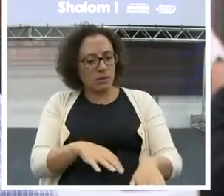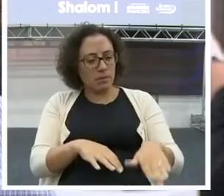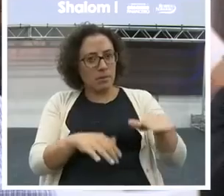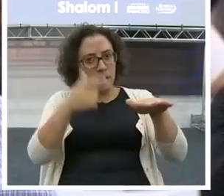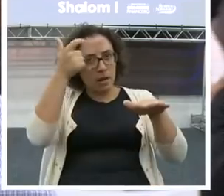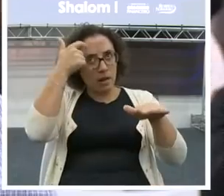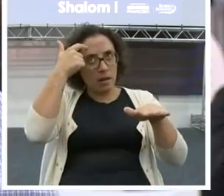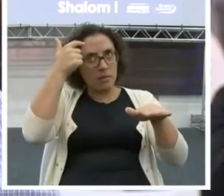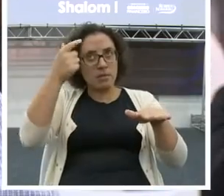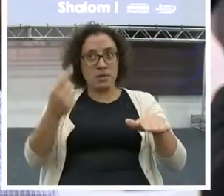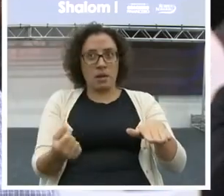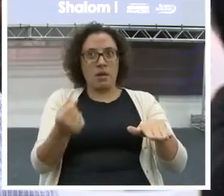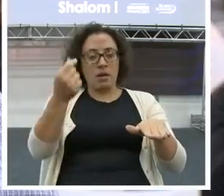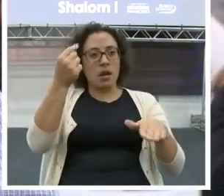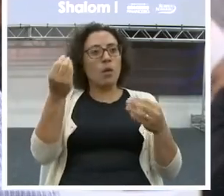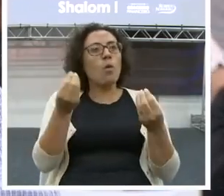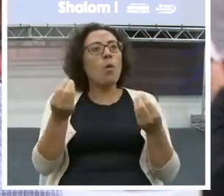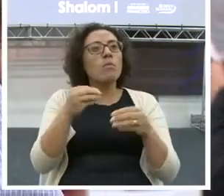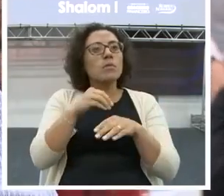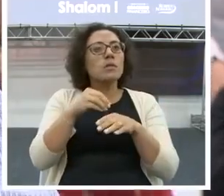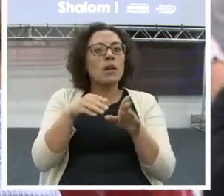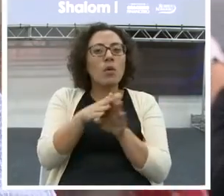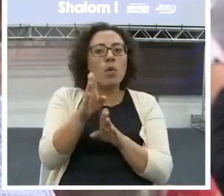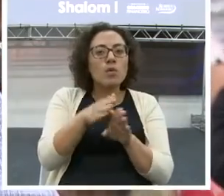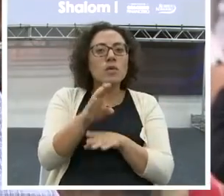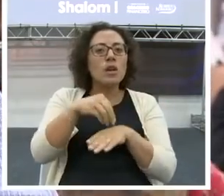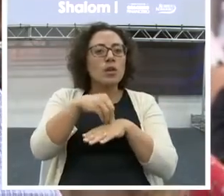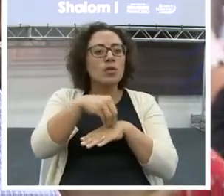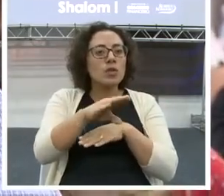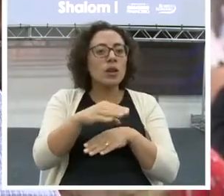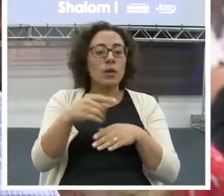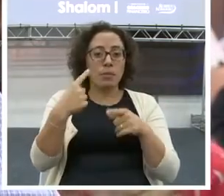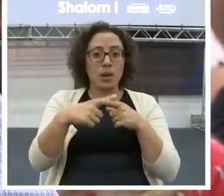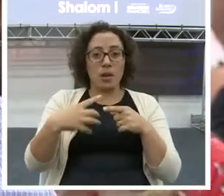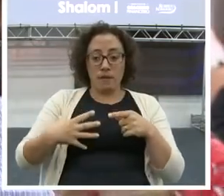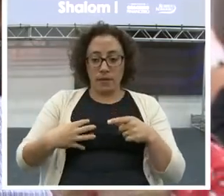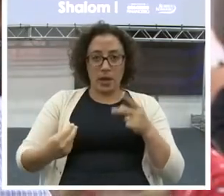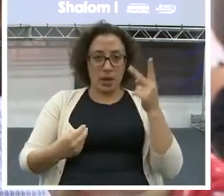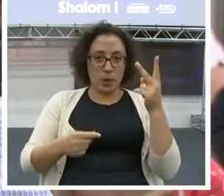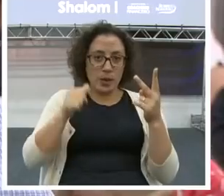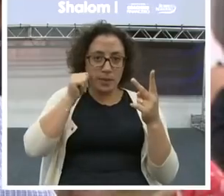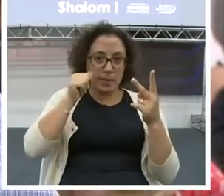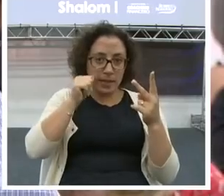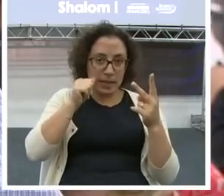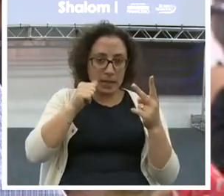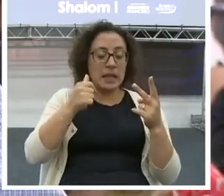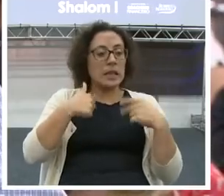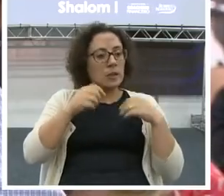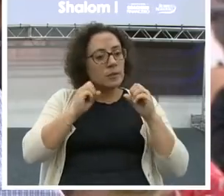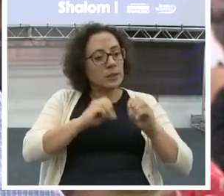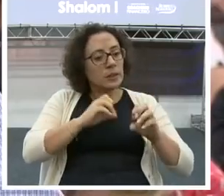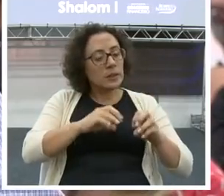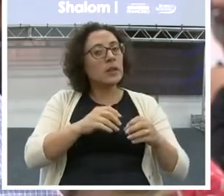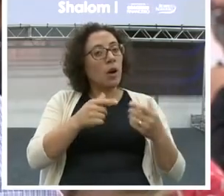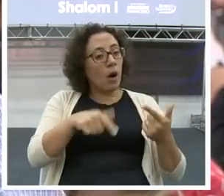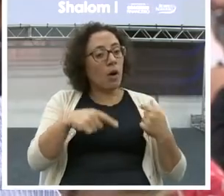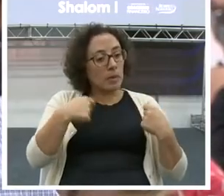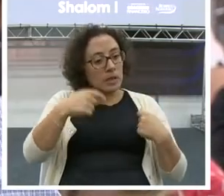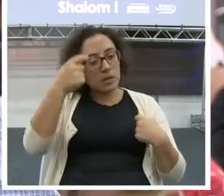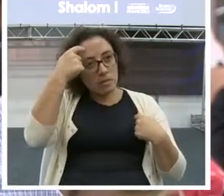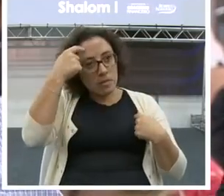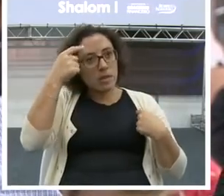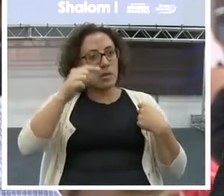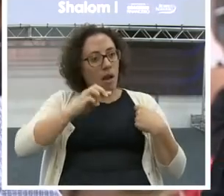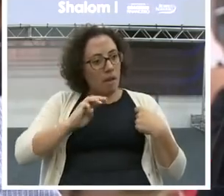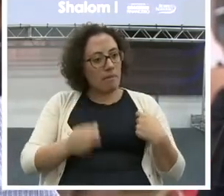visão de riqueza? O que você aconselha, para mim, que sou pai de duas meninas e tenho trabalhado nisso, o que você aconselha isso para os